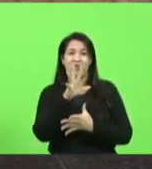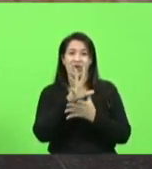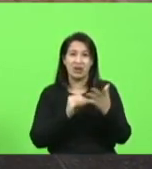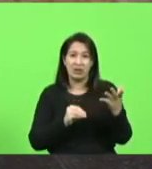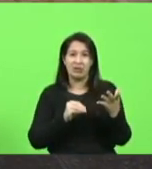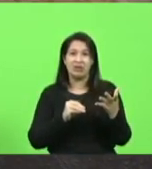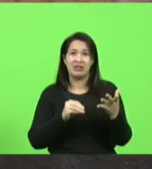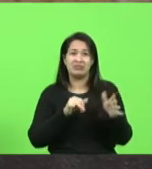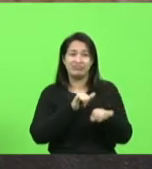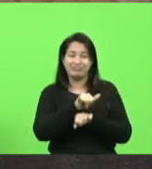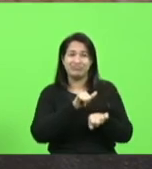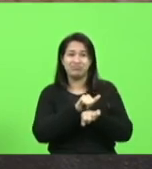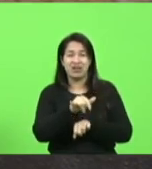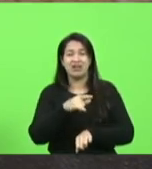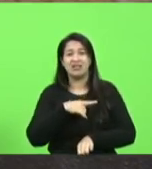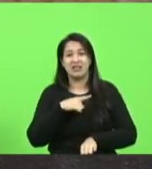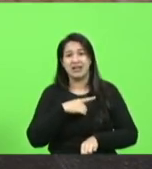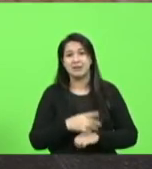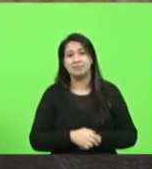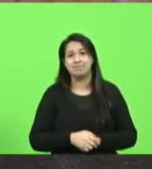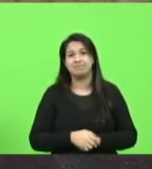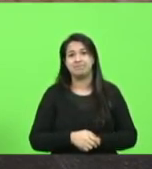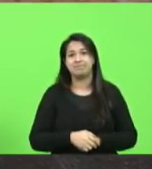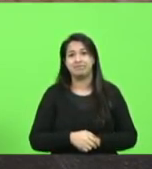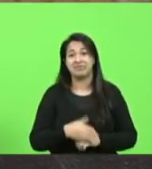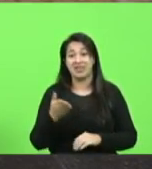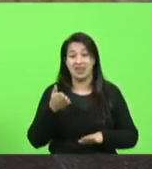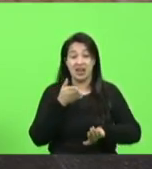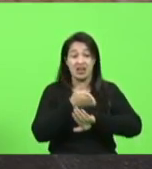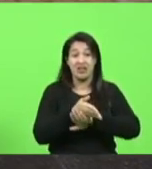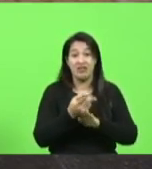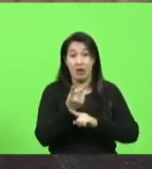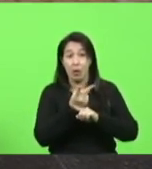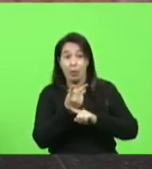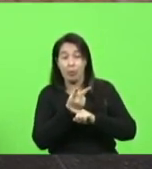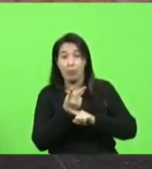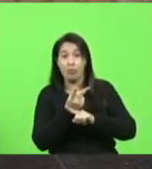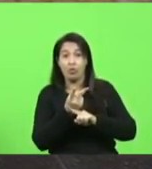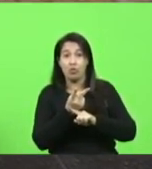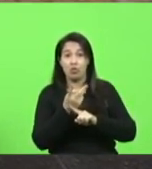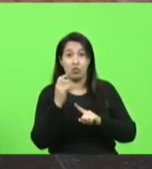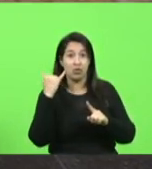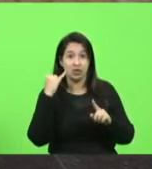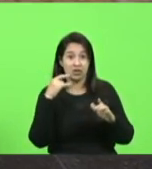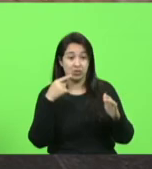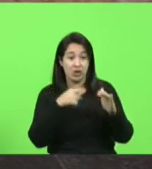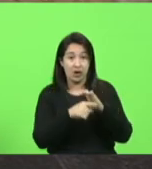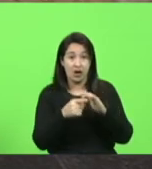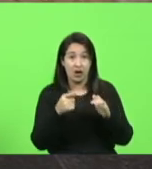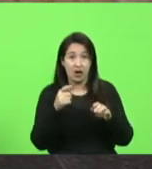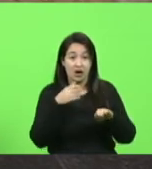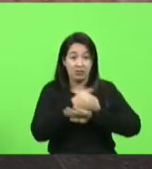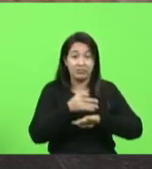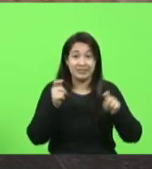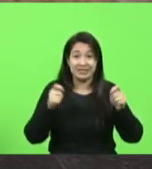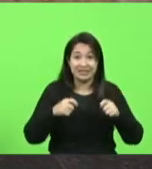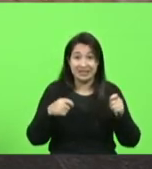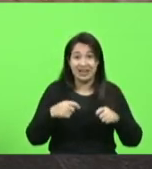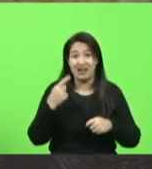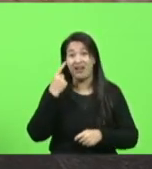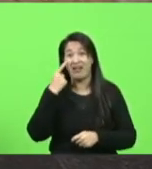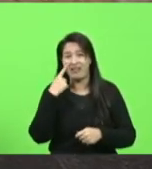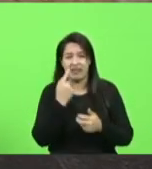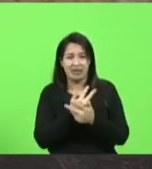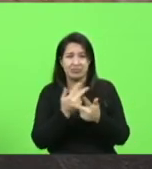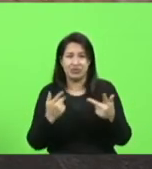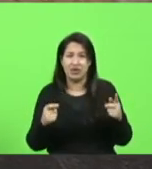aí. Depois, uma vez que dominou o teu telefone, ele utiliza para o que ele quiser com seus dados pessoais, sua lista de chamada, enfim,